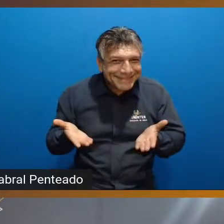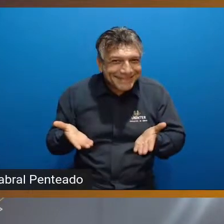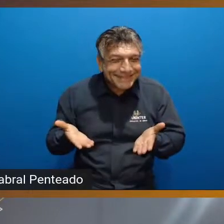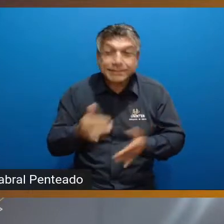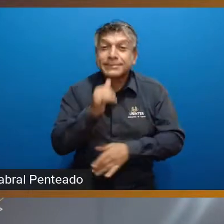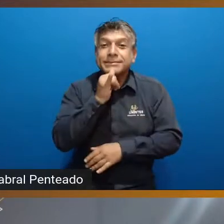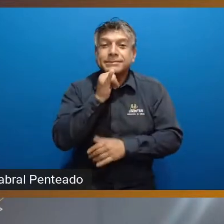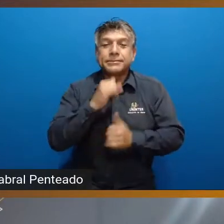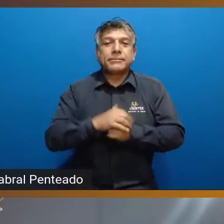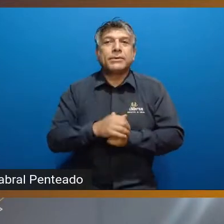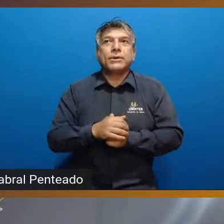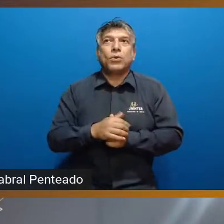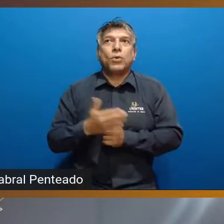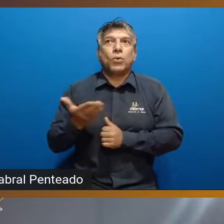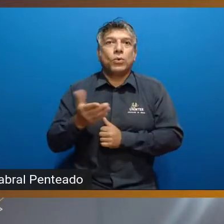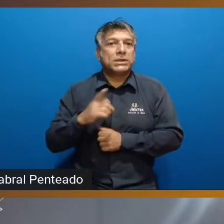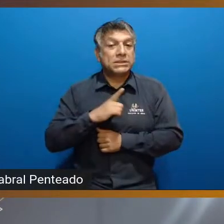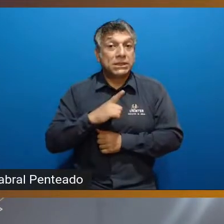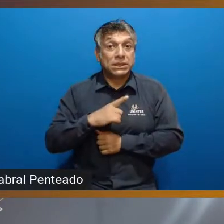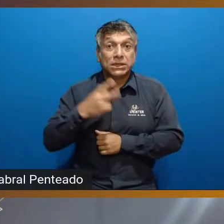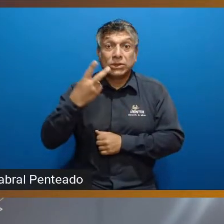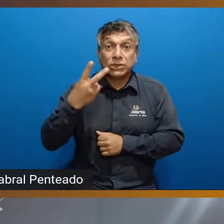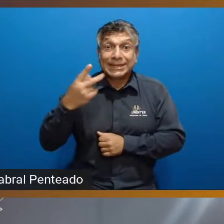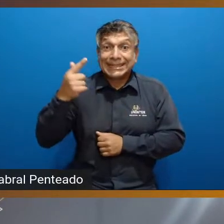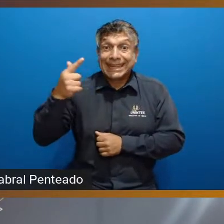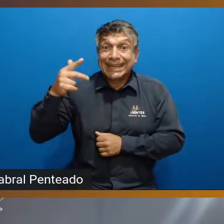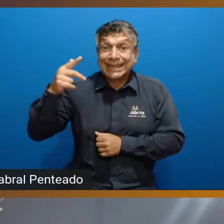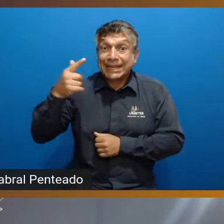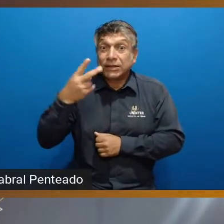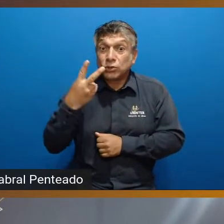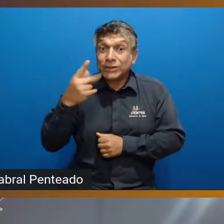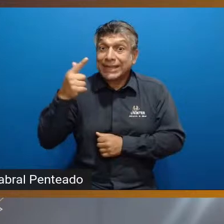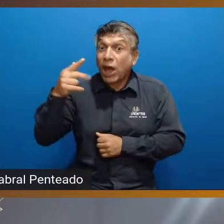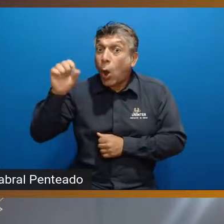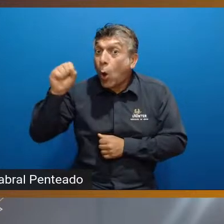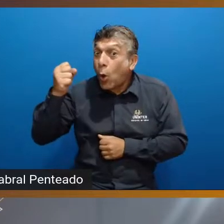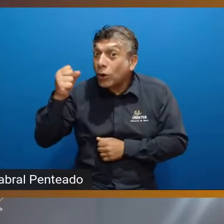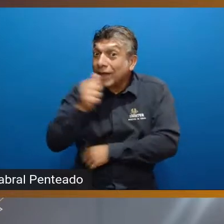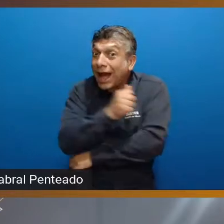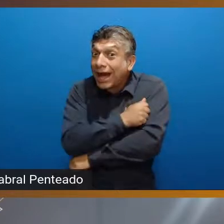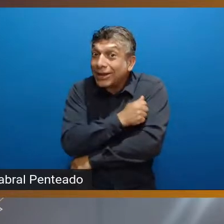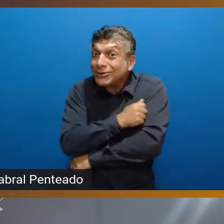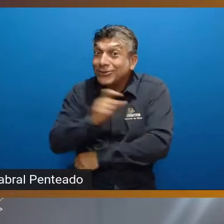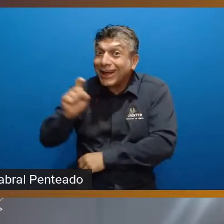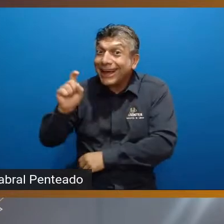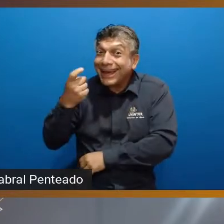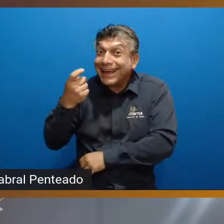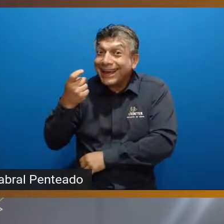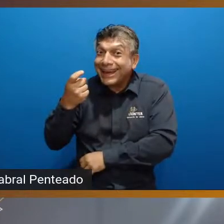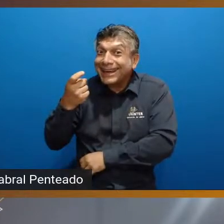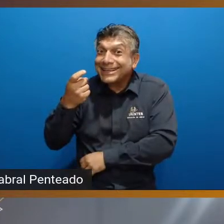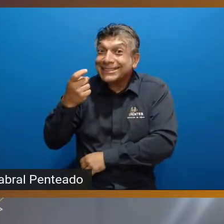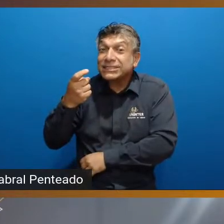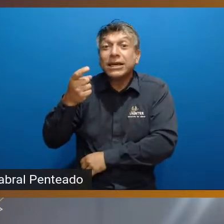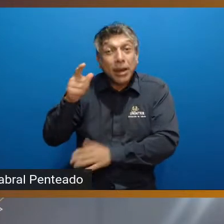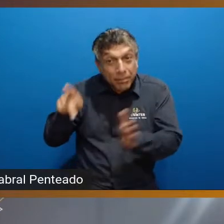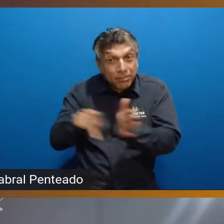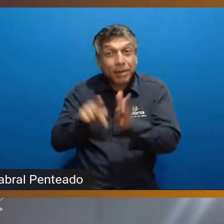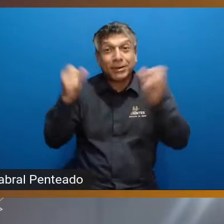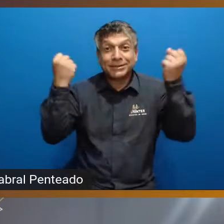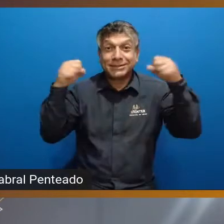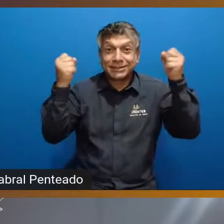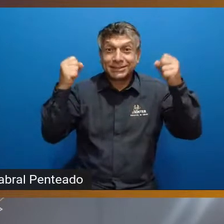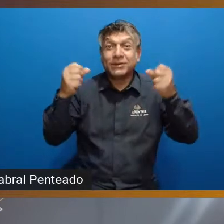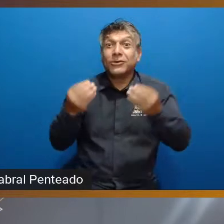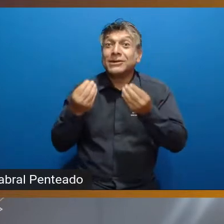exemplo, nós temos hoje 278 alunos egressos de educação física. Vocês, alunos, vão receber uma